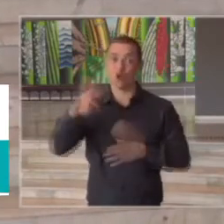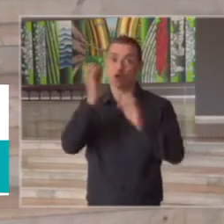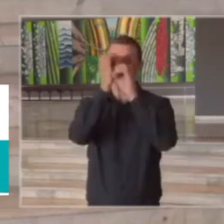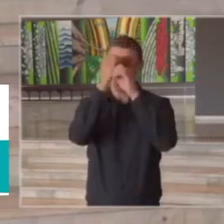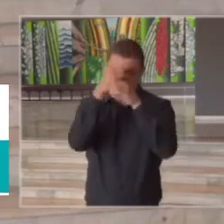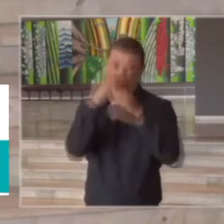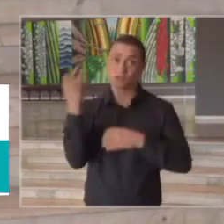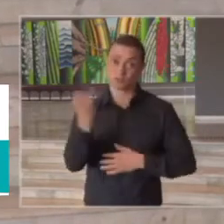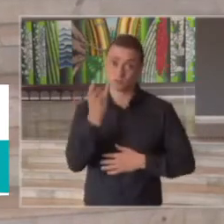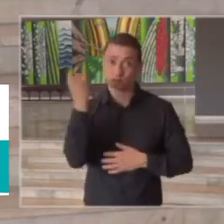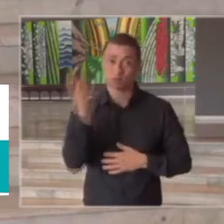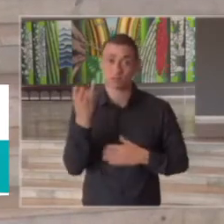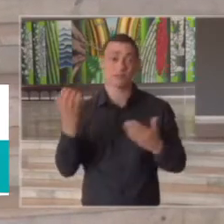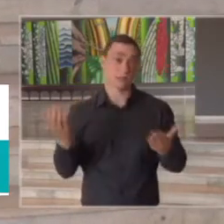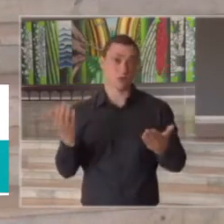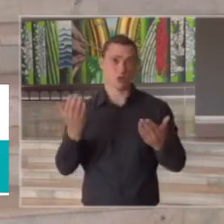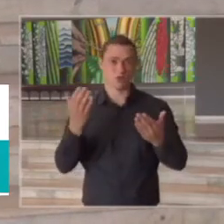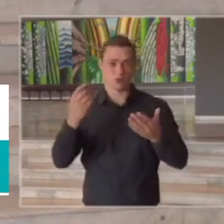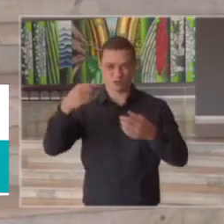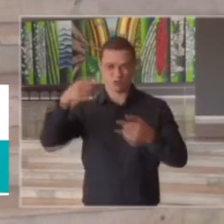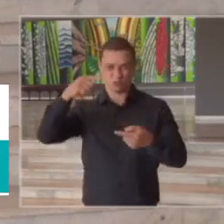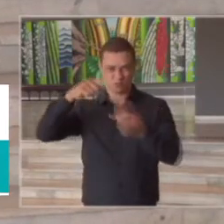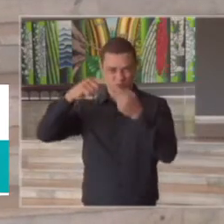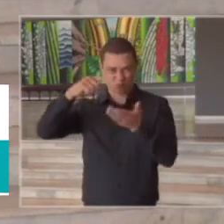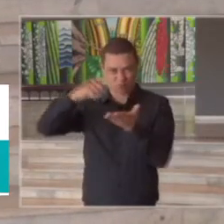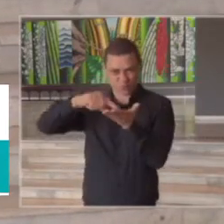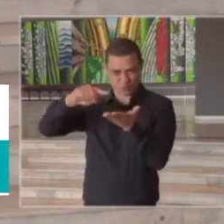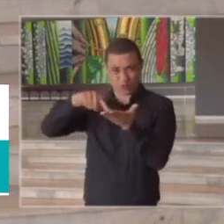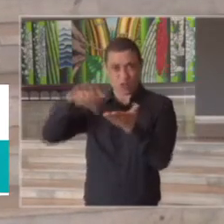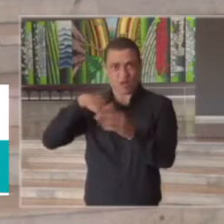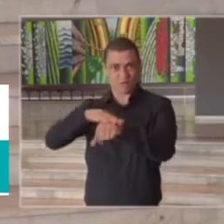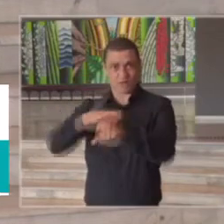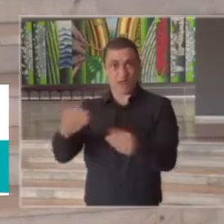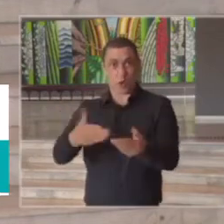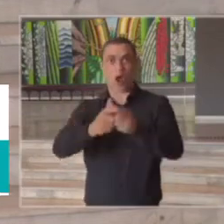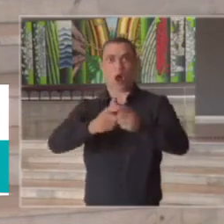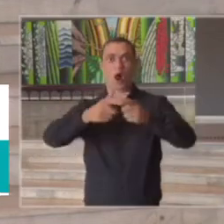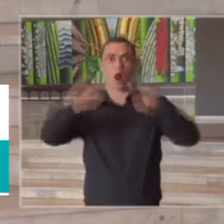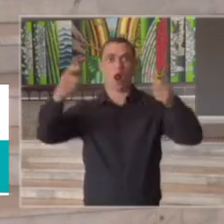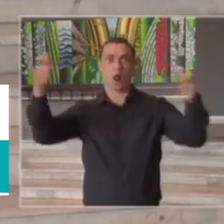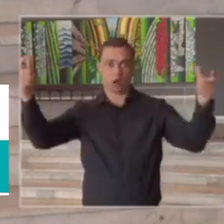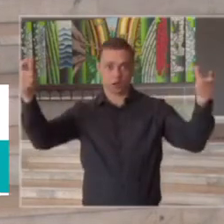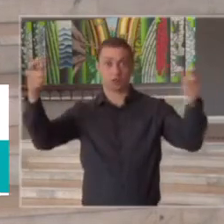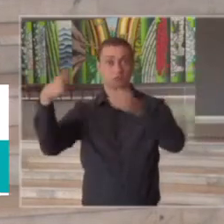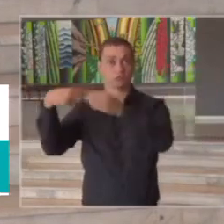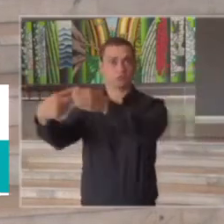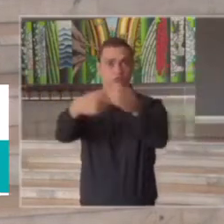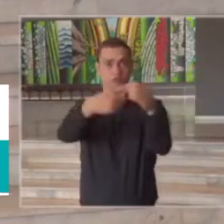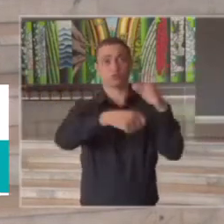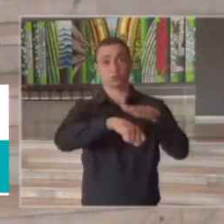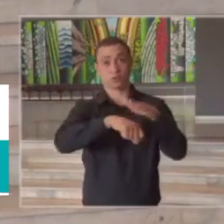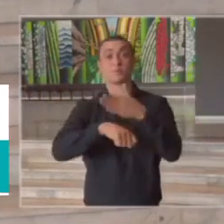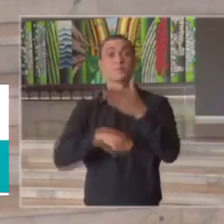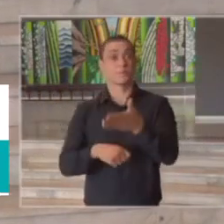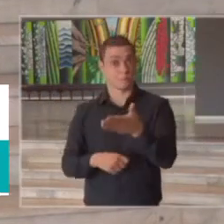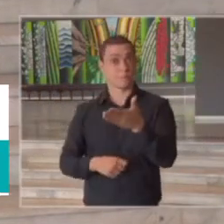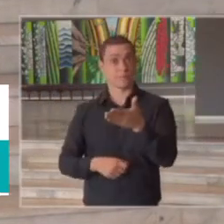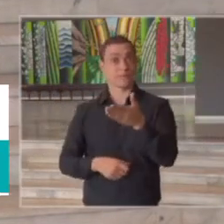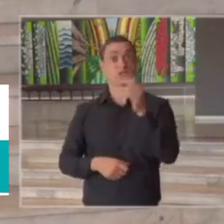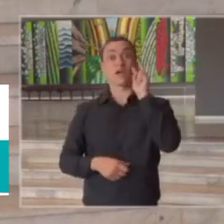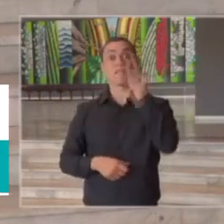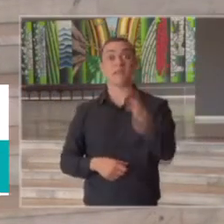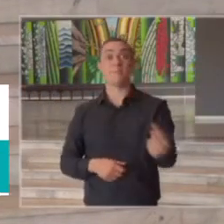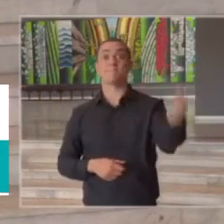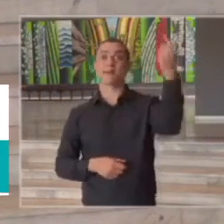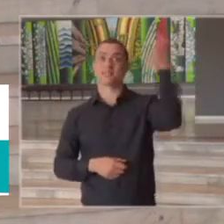quer dizer teste rápido esses que estão sendo feitos em massa em muitos municípios é o olhar do